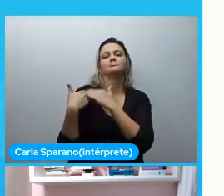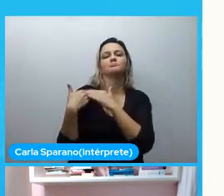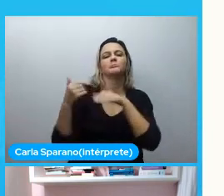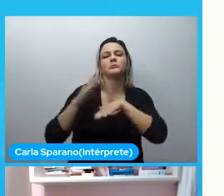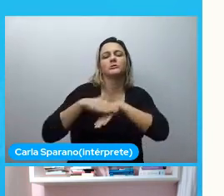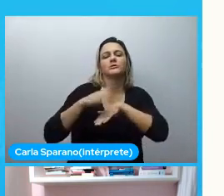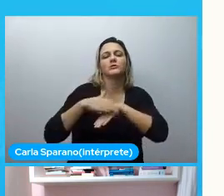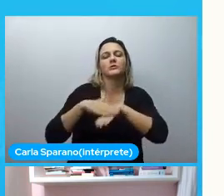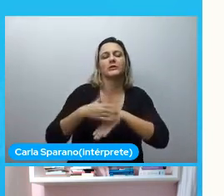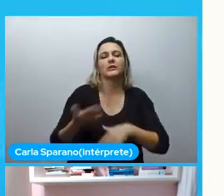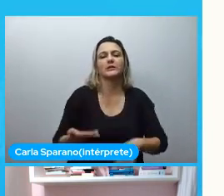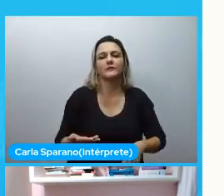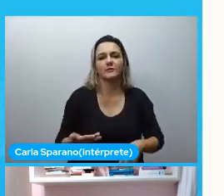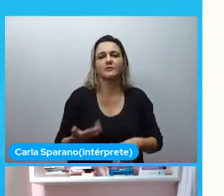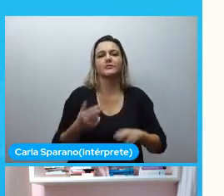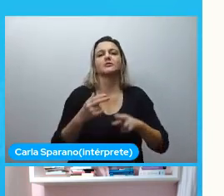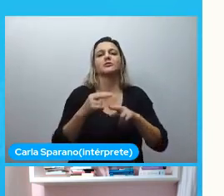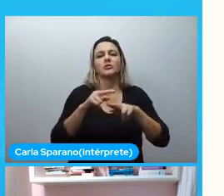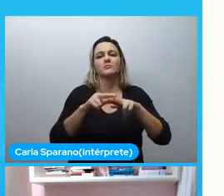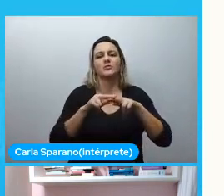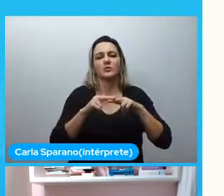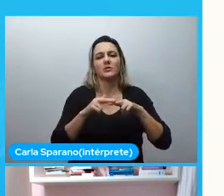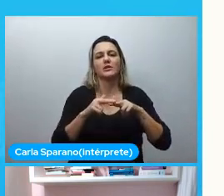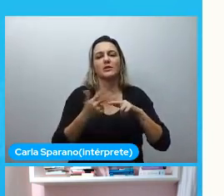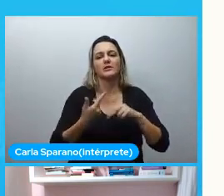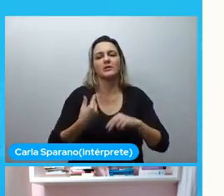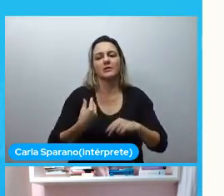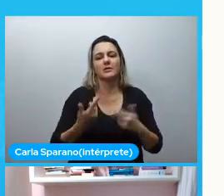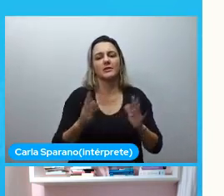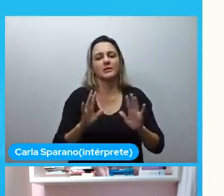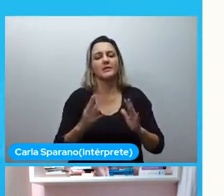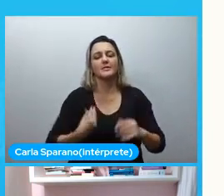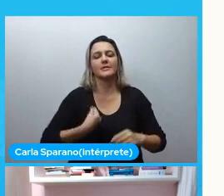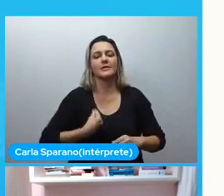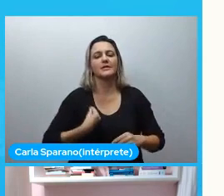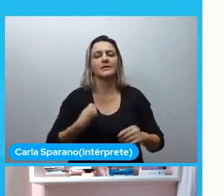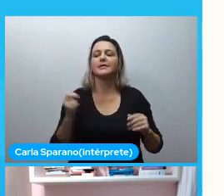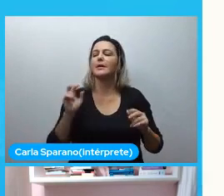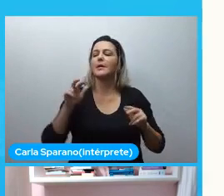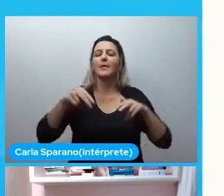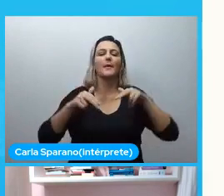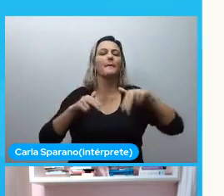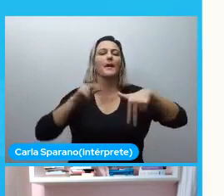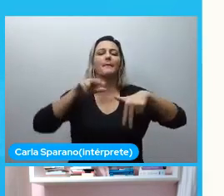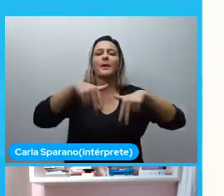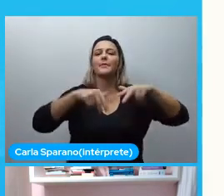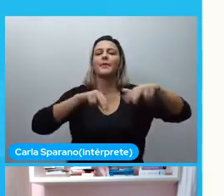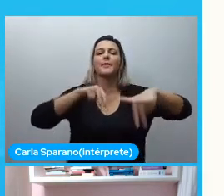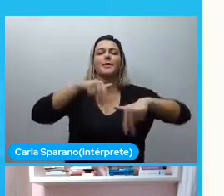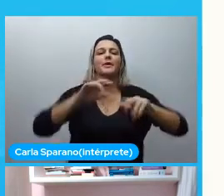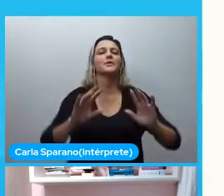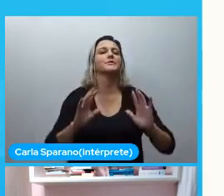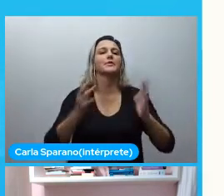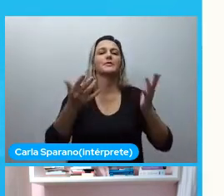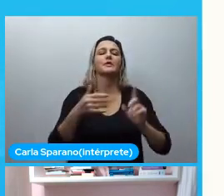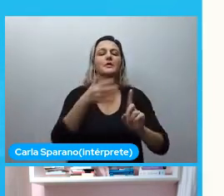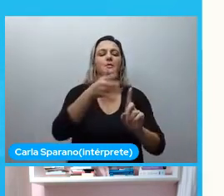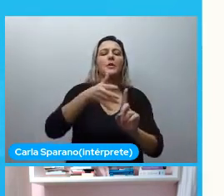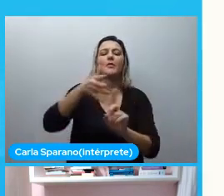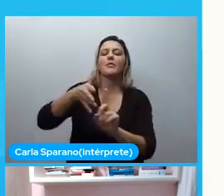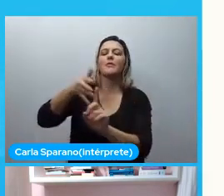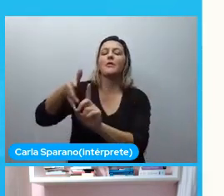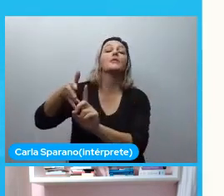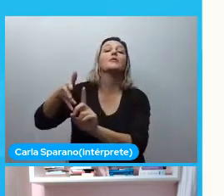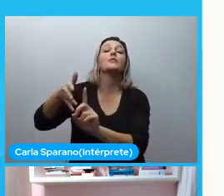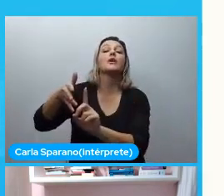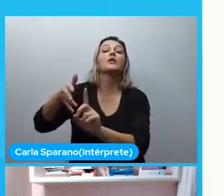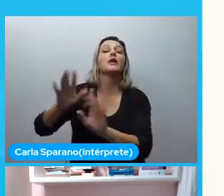por isso que está, tipo assim, pelas presências que eu tenho no meu evento. então quem são as pessoas que estão palestrando no seu evento? Quem são as pessoas que estão organizando no seu